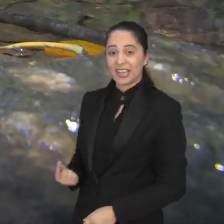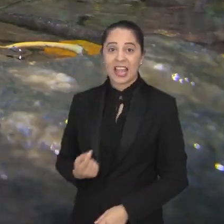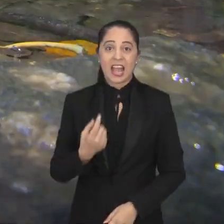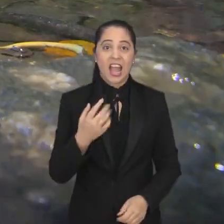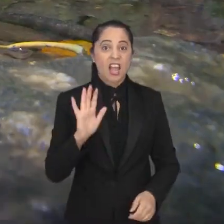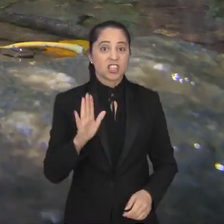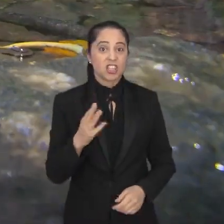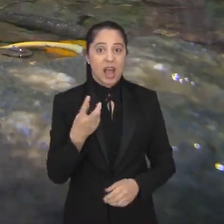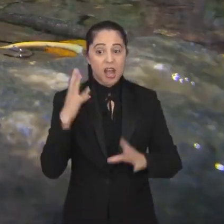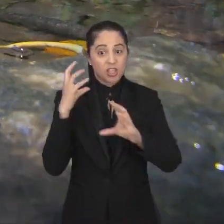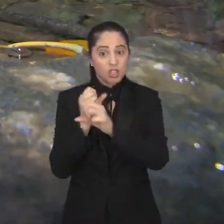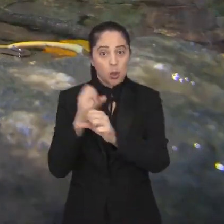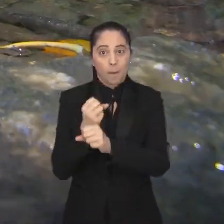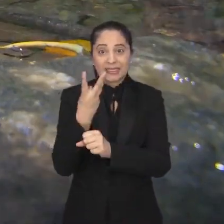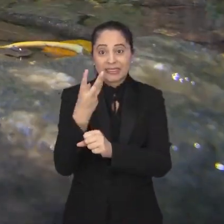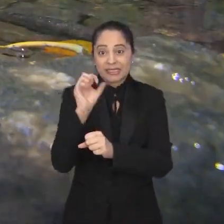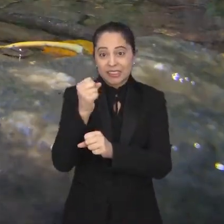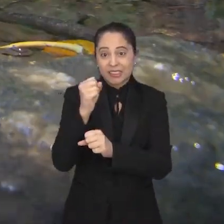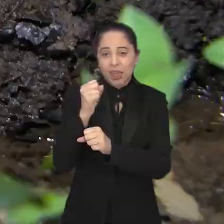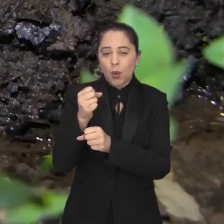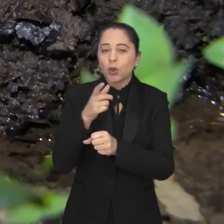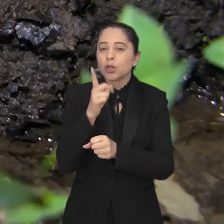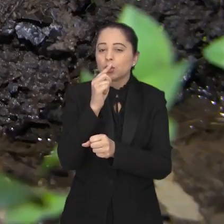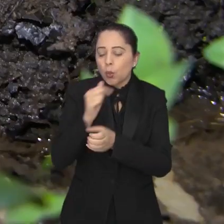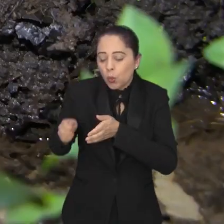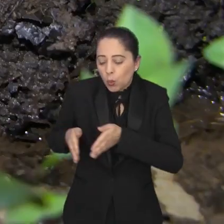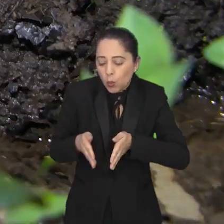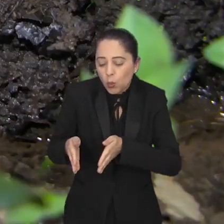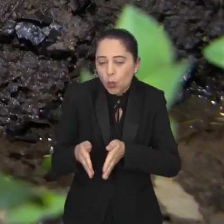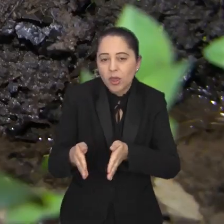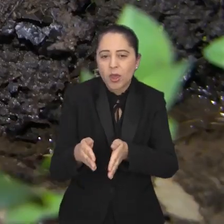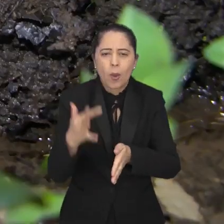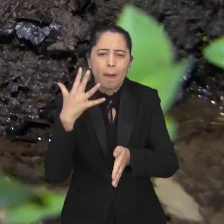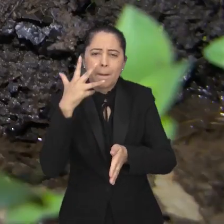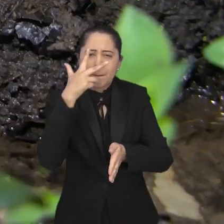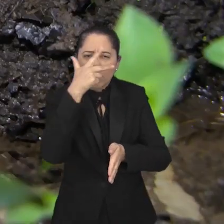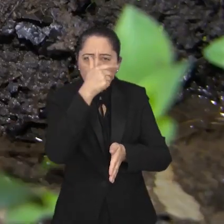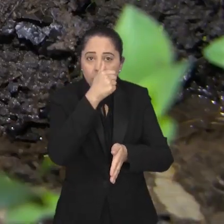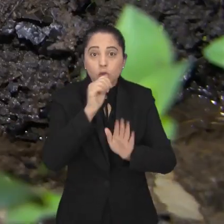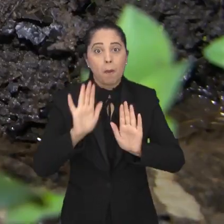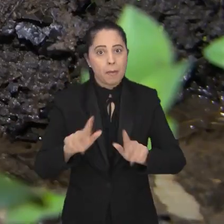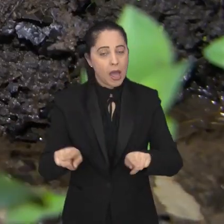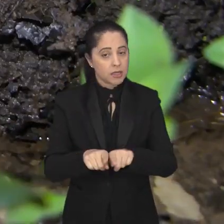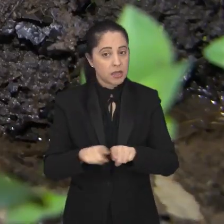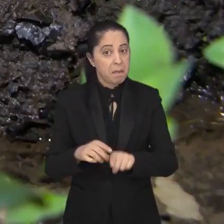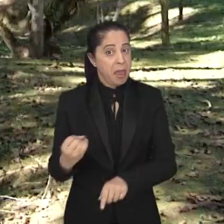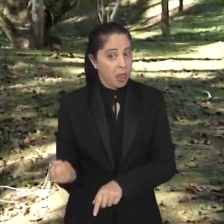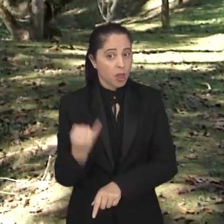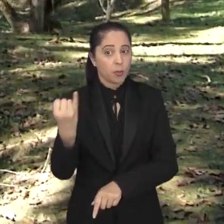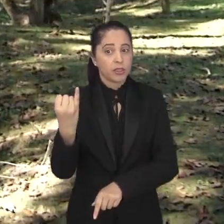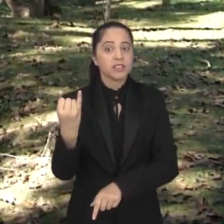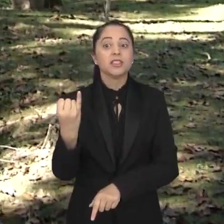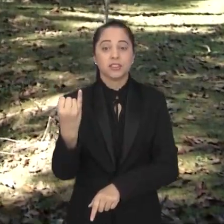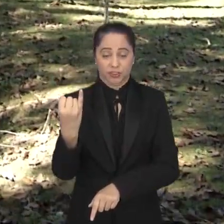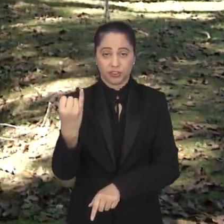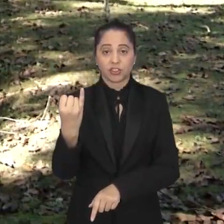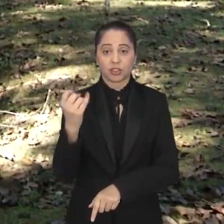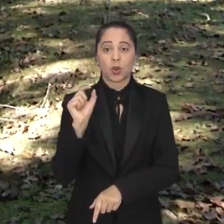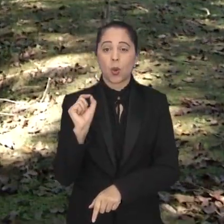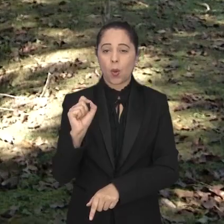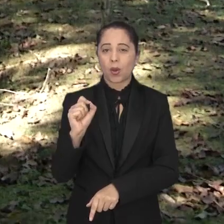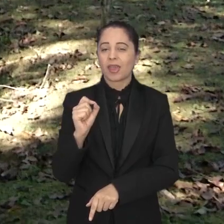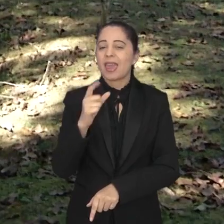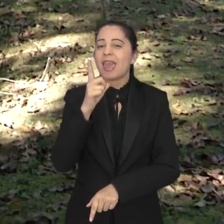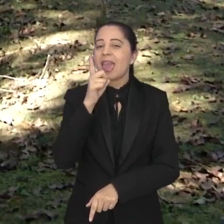38 nascentes de São José dos Campos. Além da beleza, elas têm um importante papel, fornecer água para os